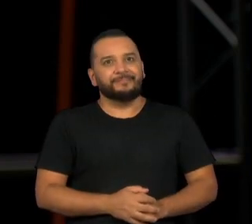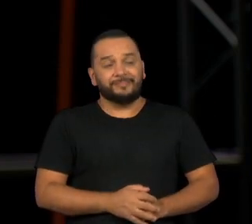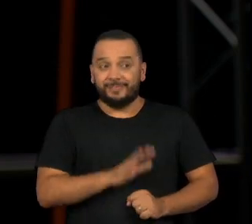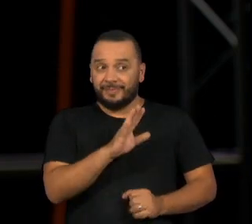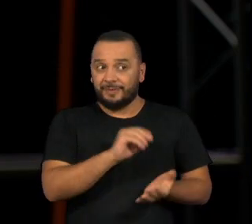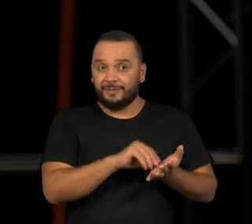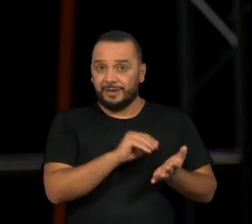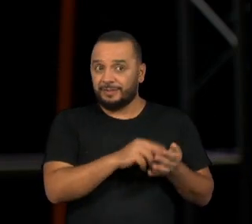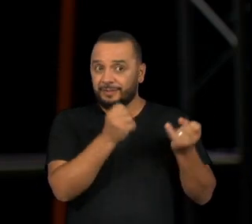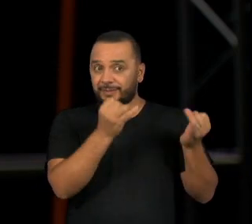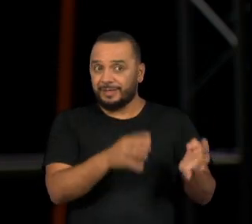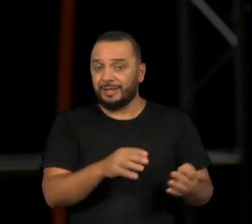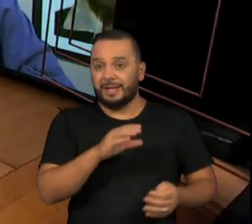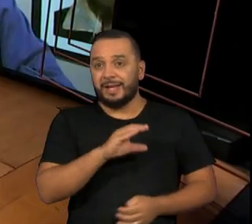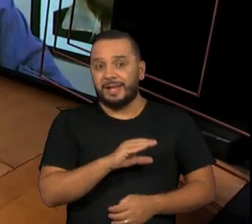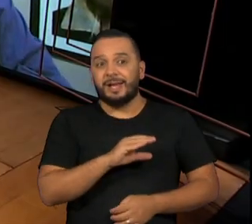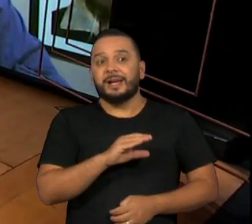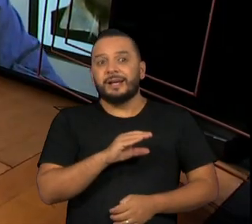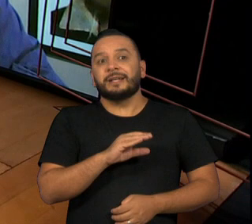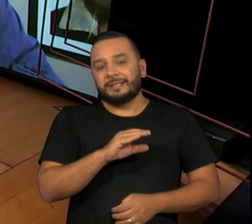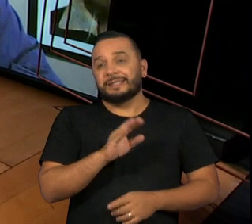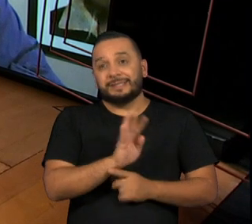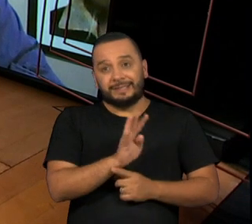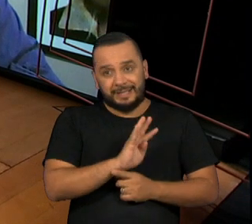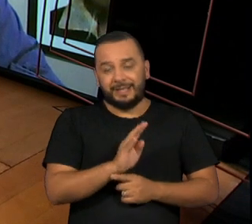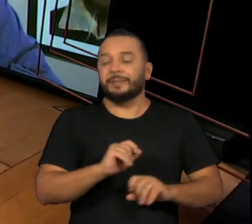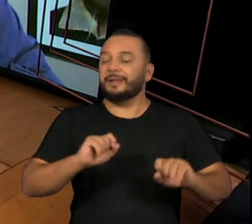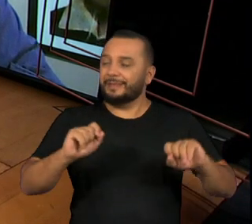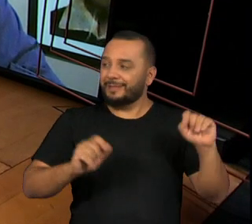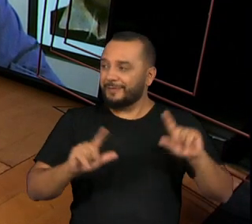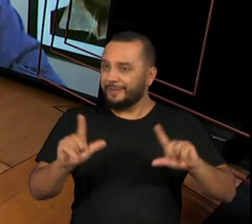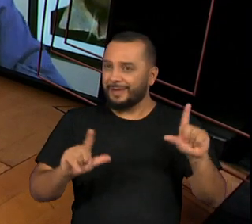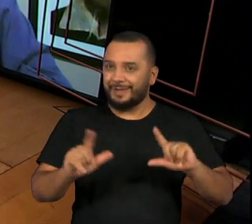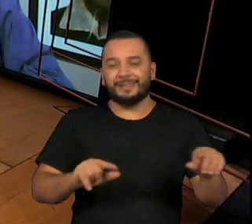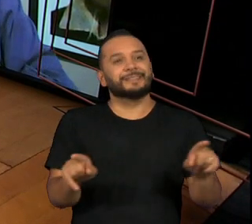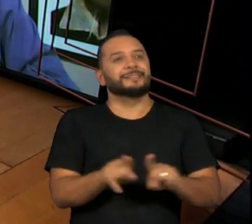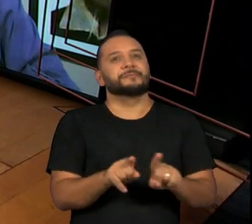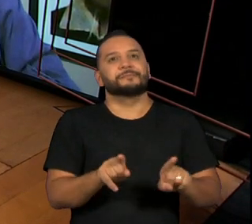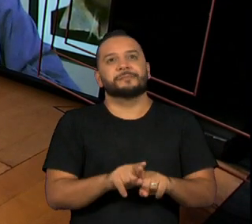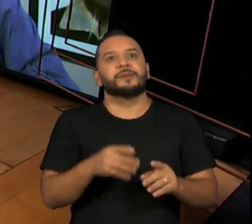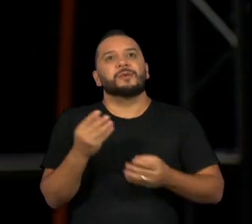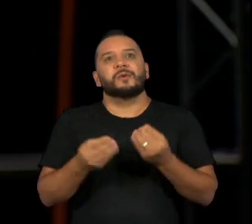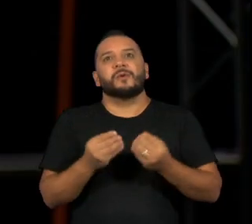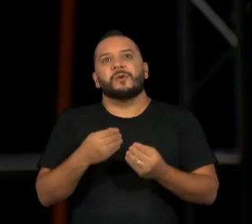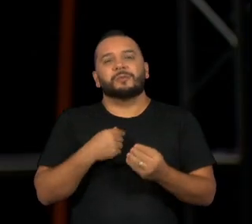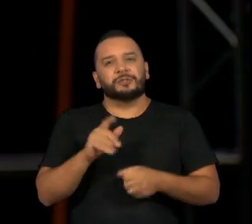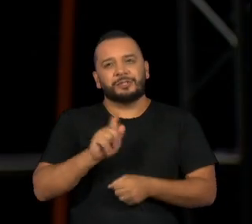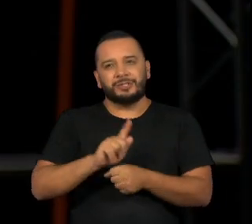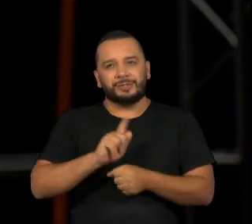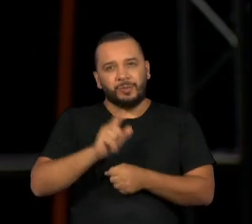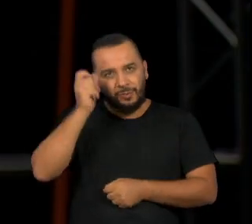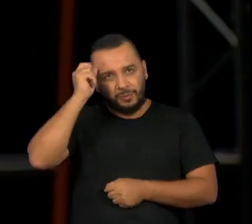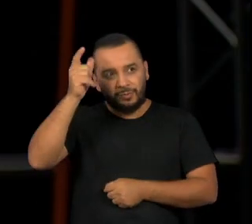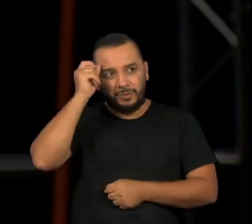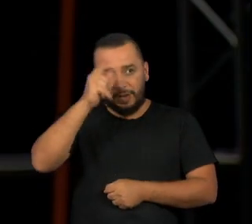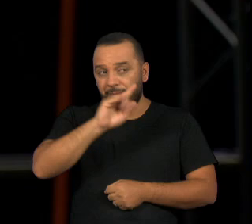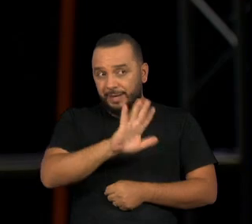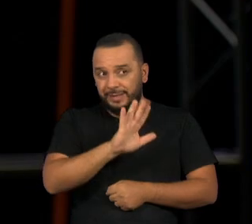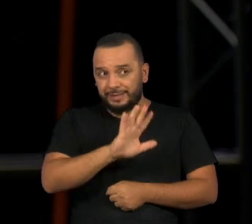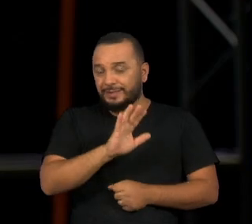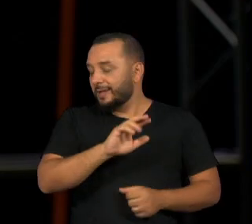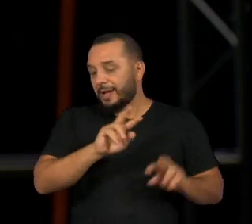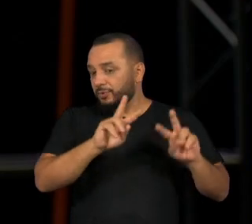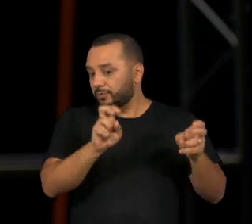gente falar aí, né? Do Celso Frateschi no cinema, na TV e também à frente dos órgãos de gestão cultural. Mas é muito